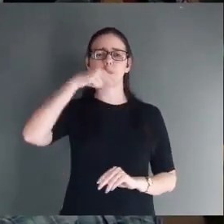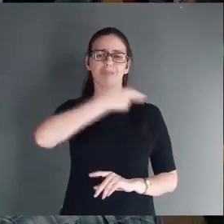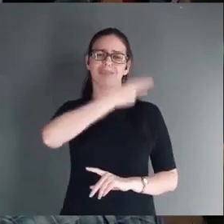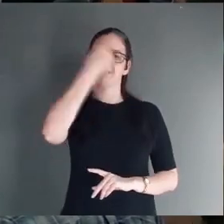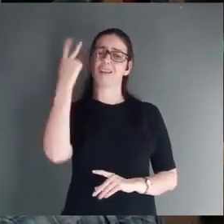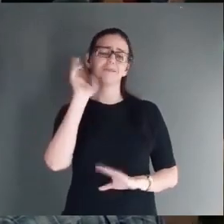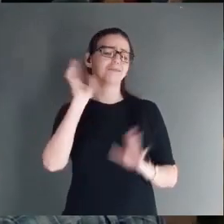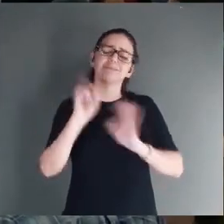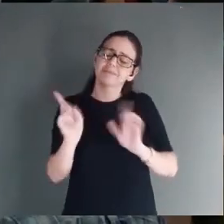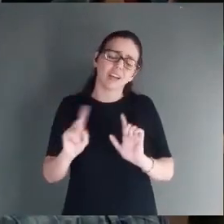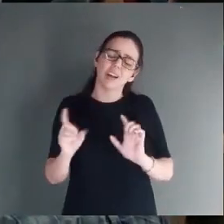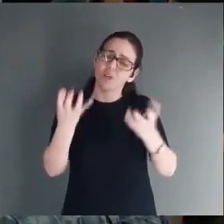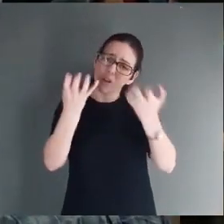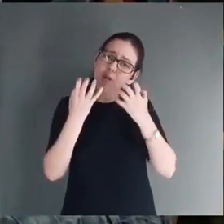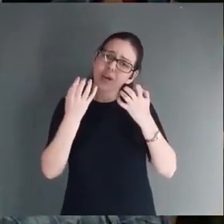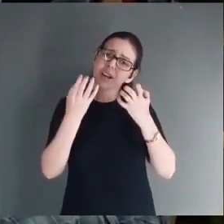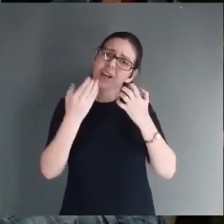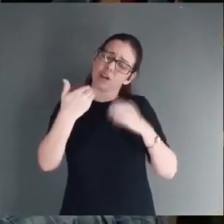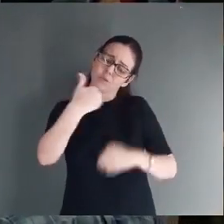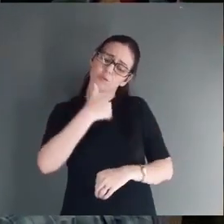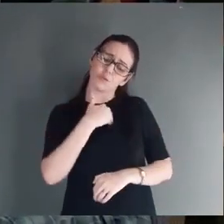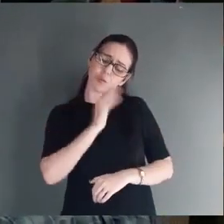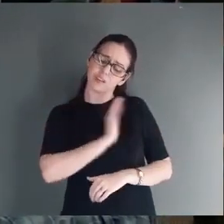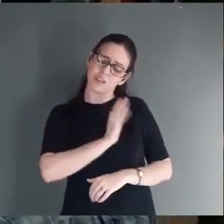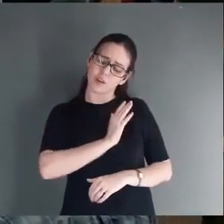Eu preciso que o Senhor nasça na minha bagunça.